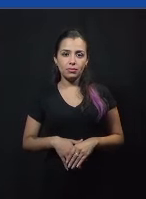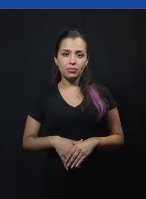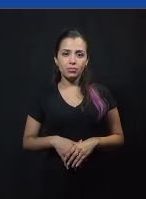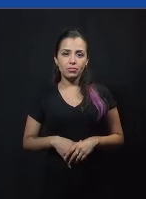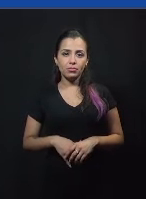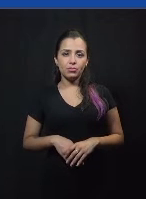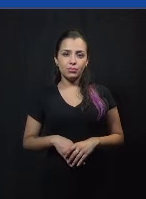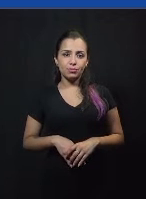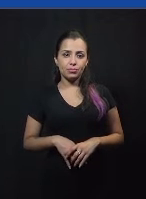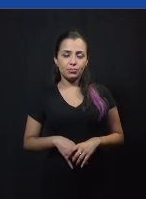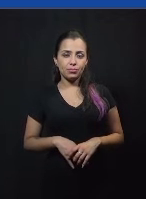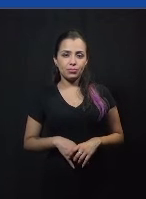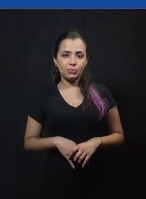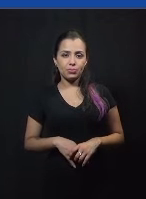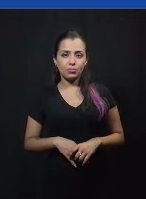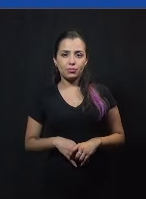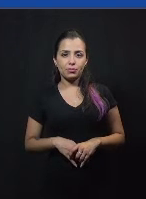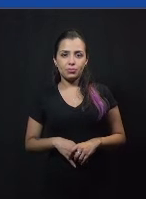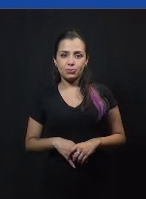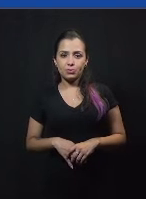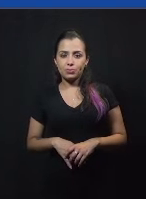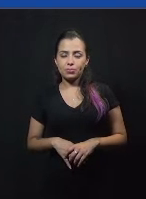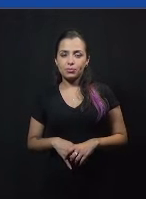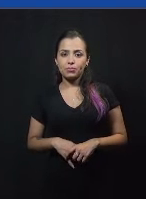Eu agradeço a pergunta, novamente,